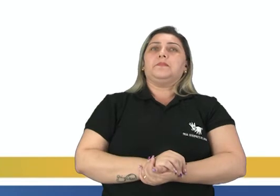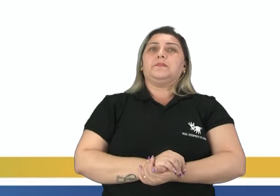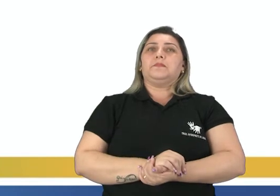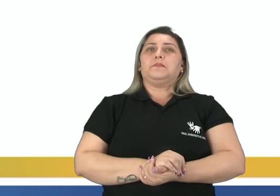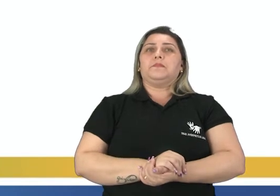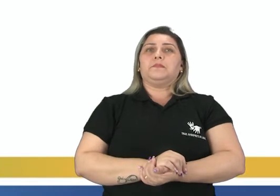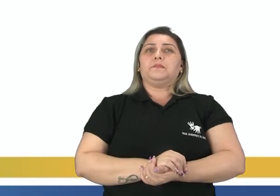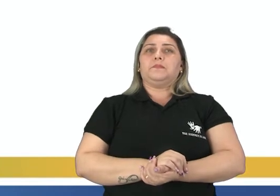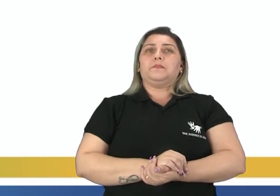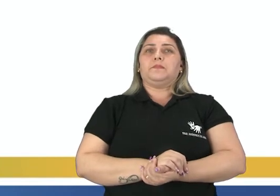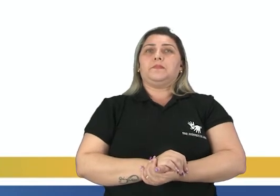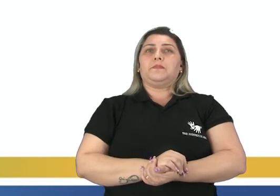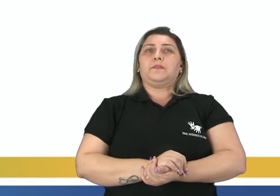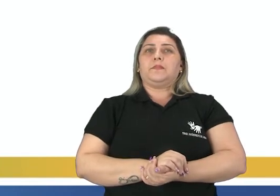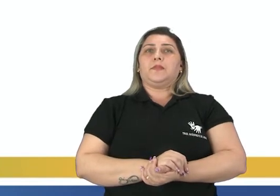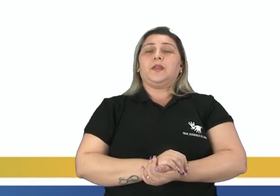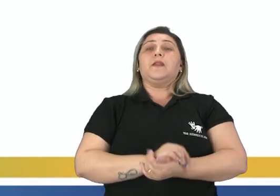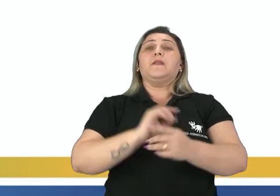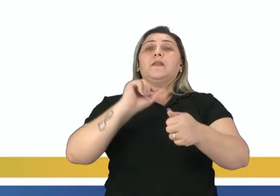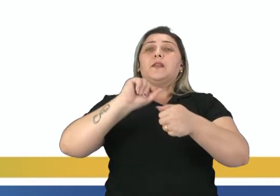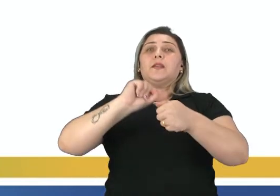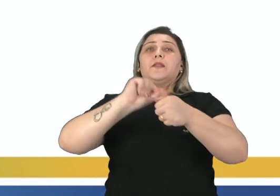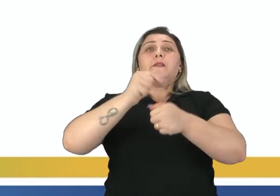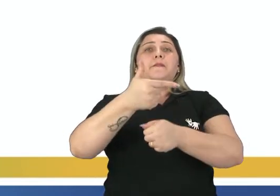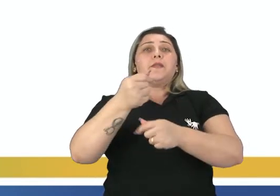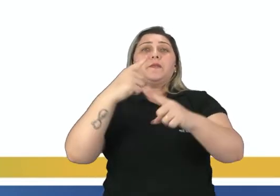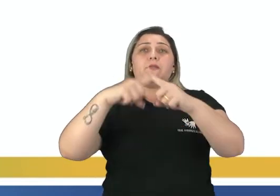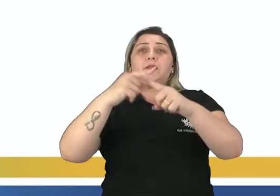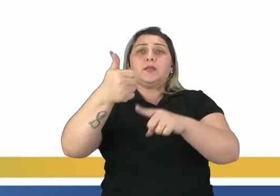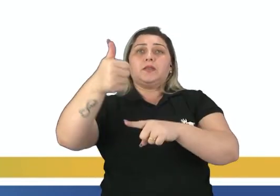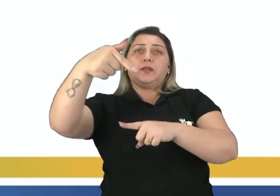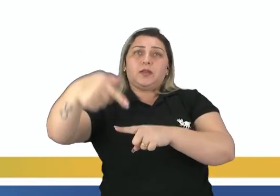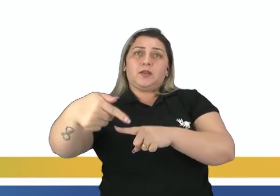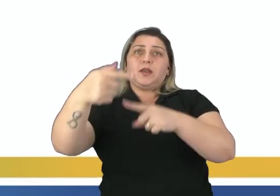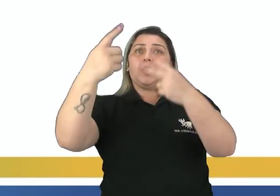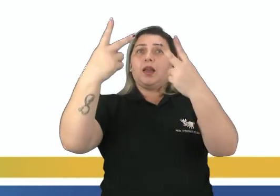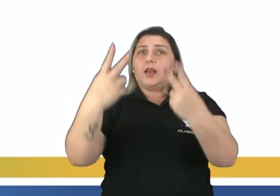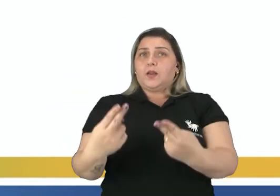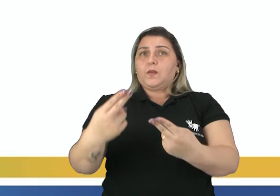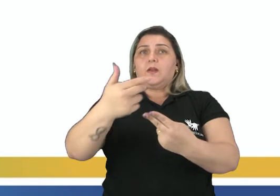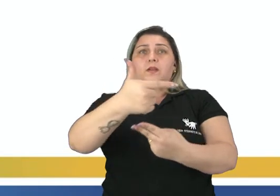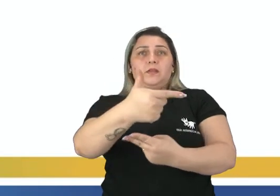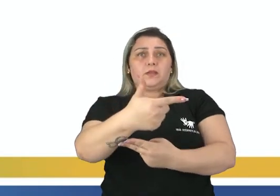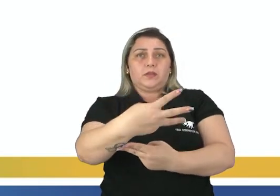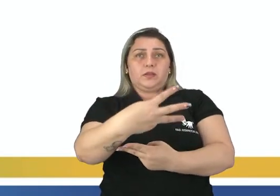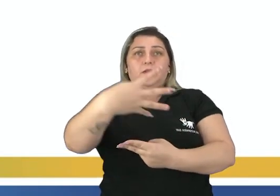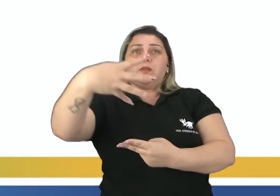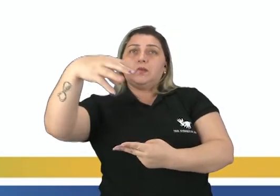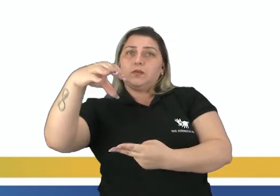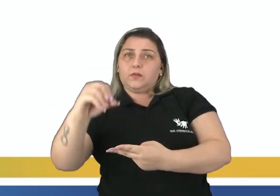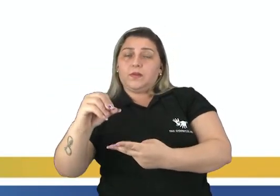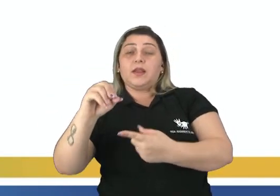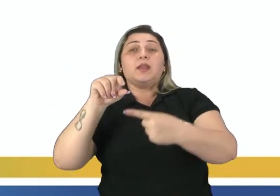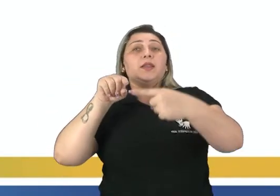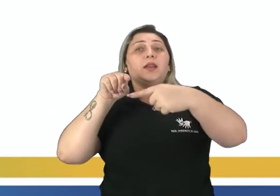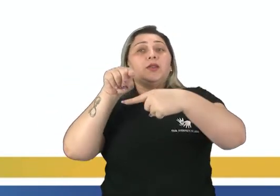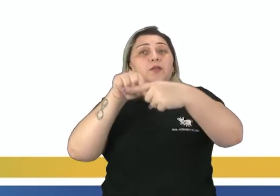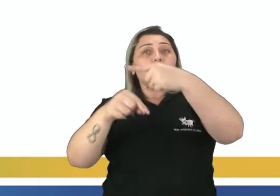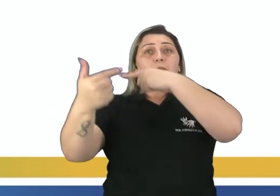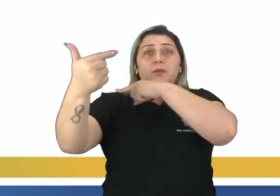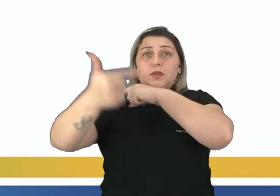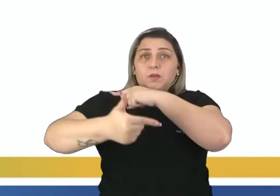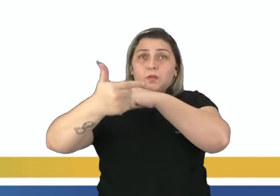17. Fazendo 20 vezes 17, temos 340.